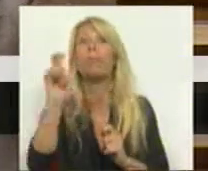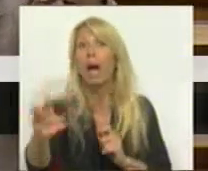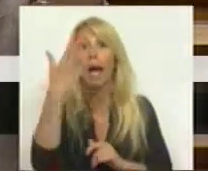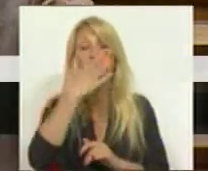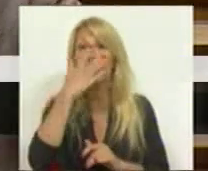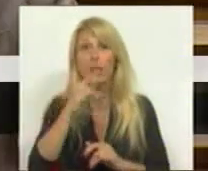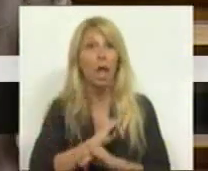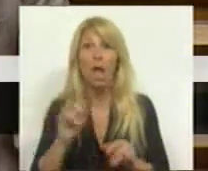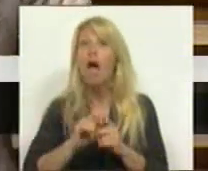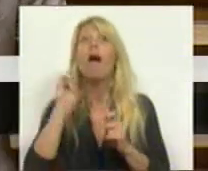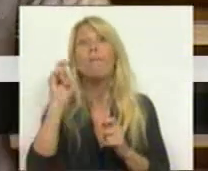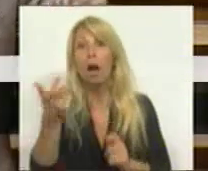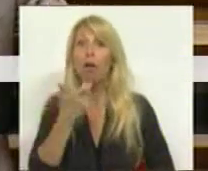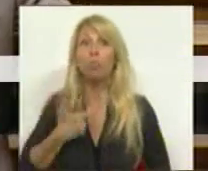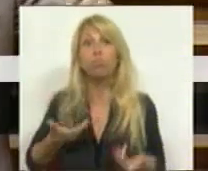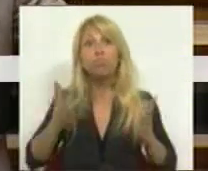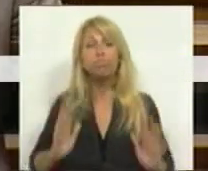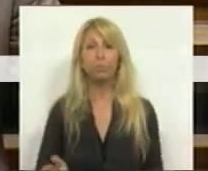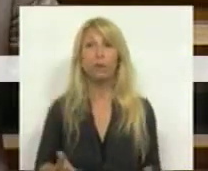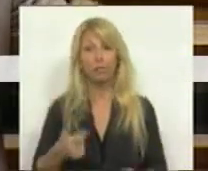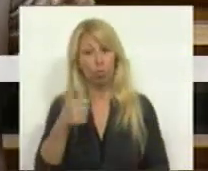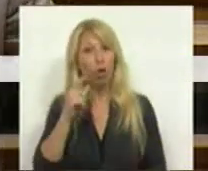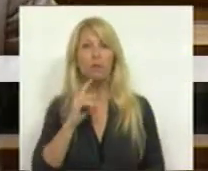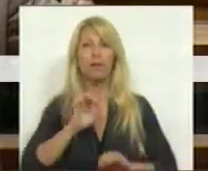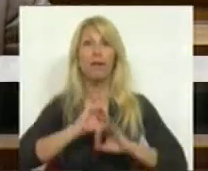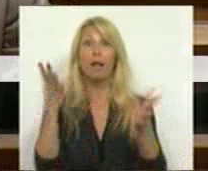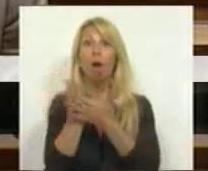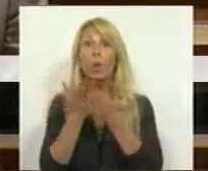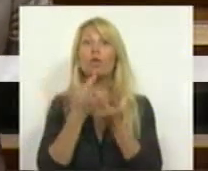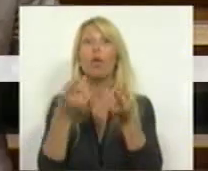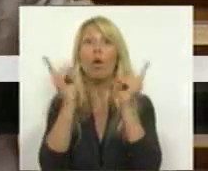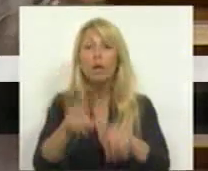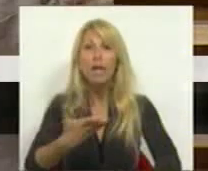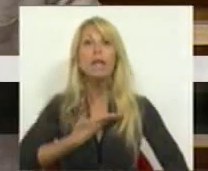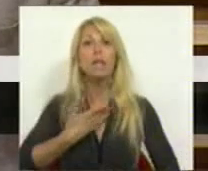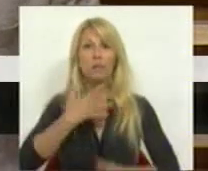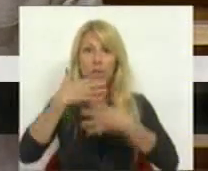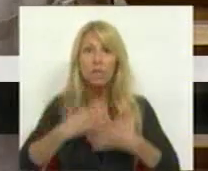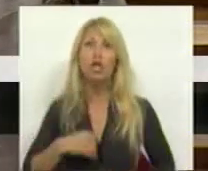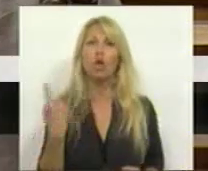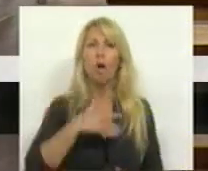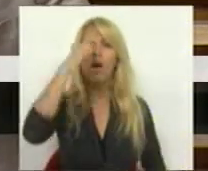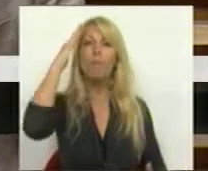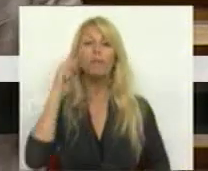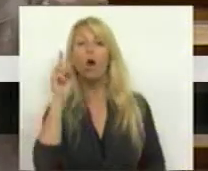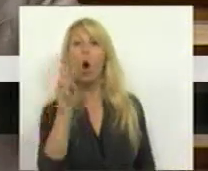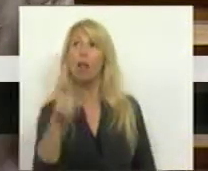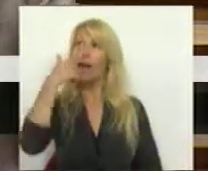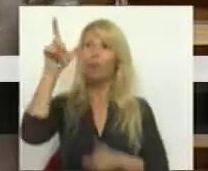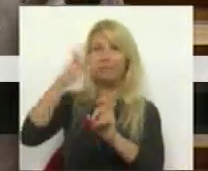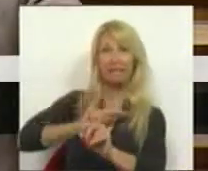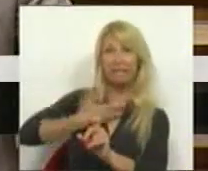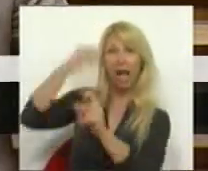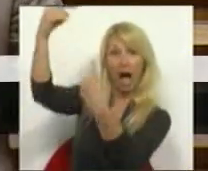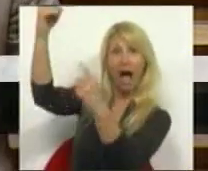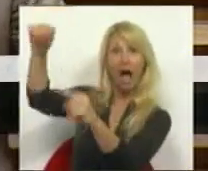do Bloco de Esquerda é clara. Renegociar a dívida. Ter a certeza que temos capacidade de olhar para os criadores e dizer